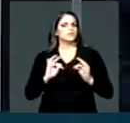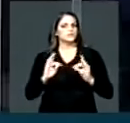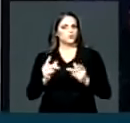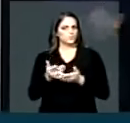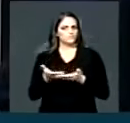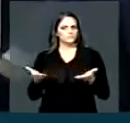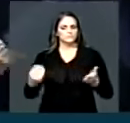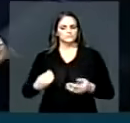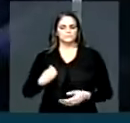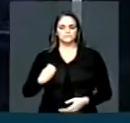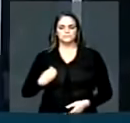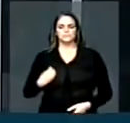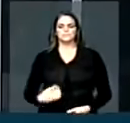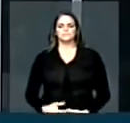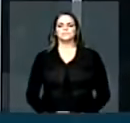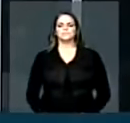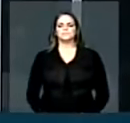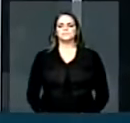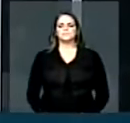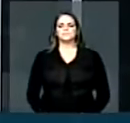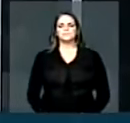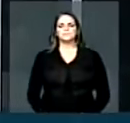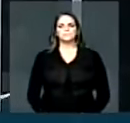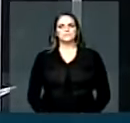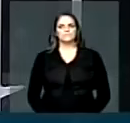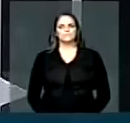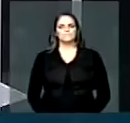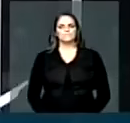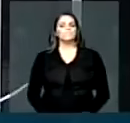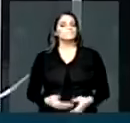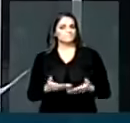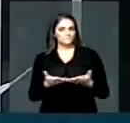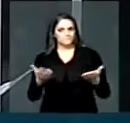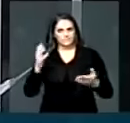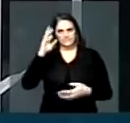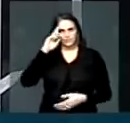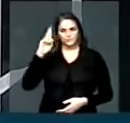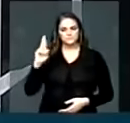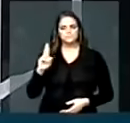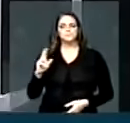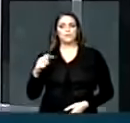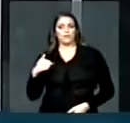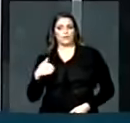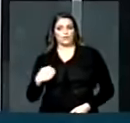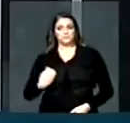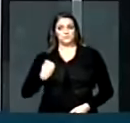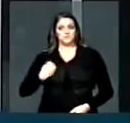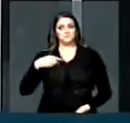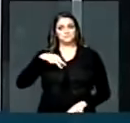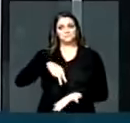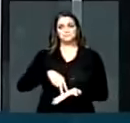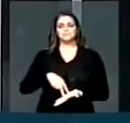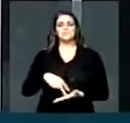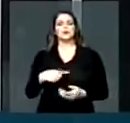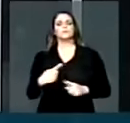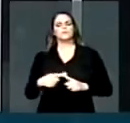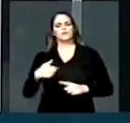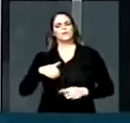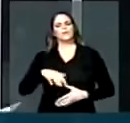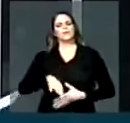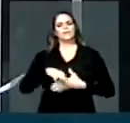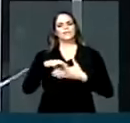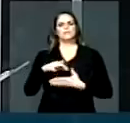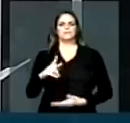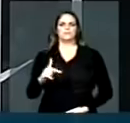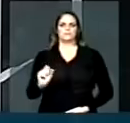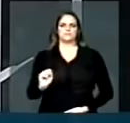diretora destes trabalhos. Mas, Sr. Presidente, Sras. e Srs. Deputados, venham a esta tribuna, enquanto líder do PSC